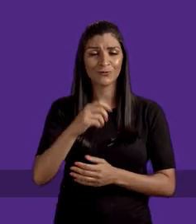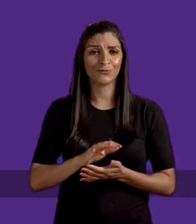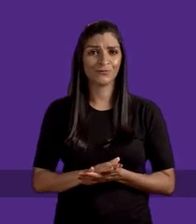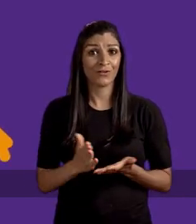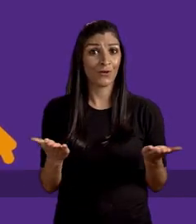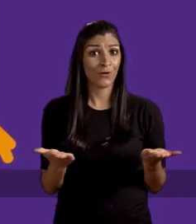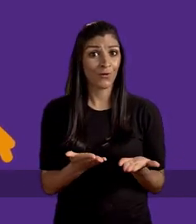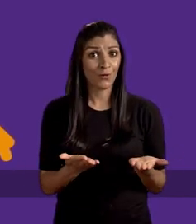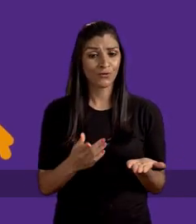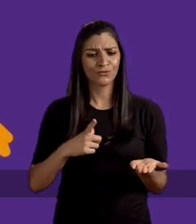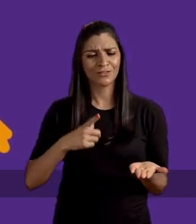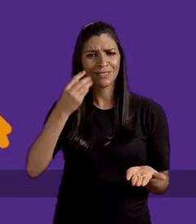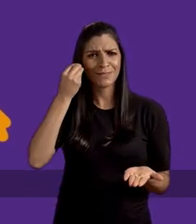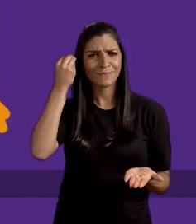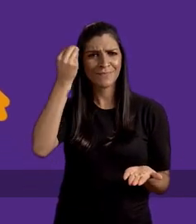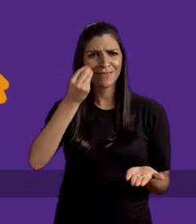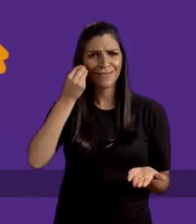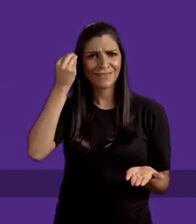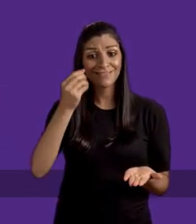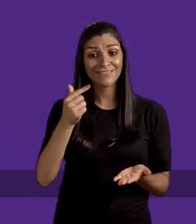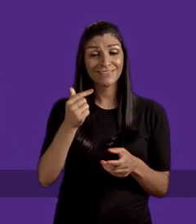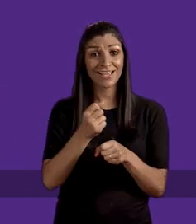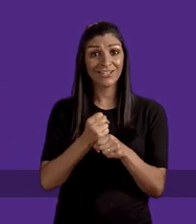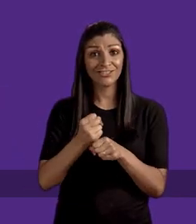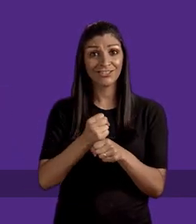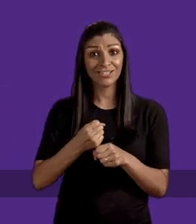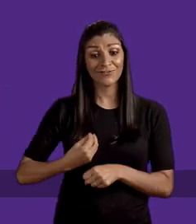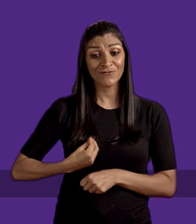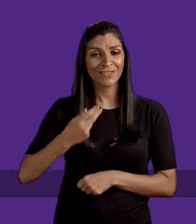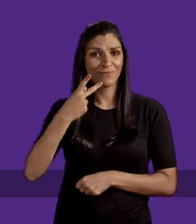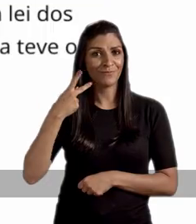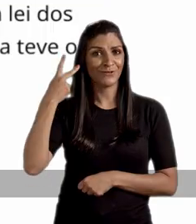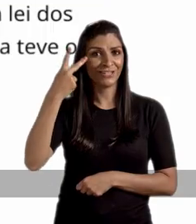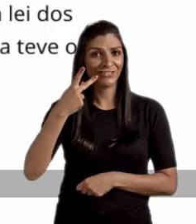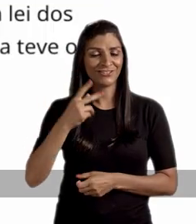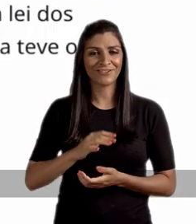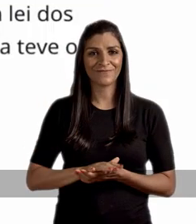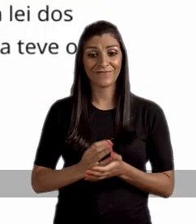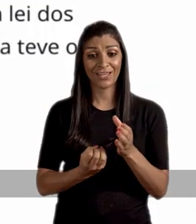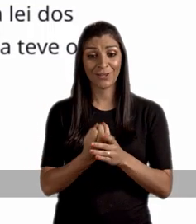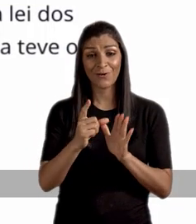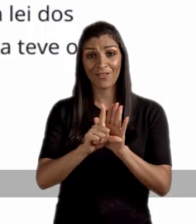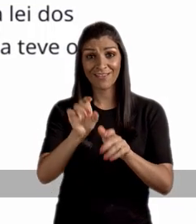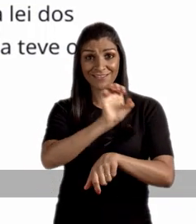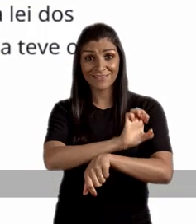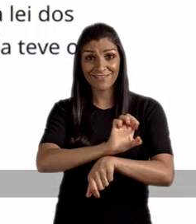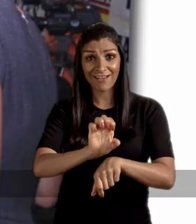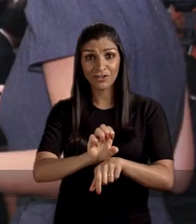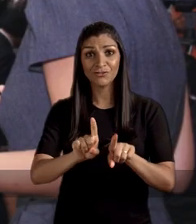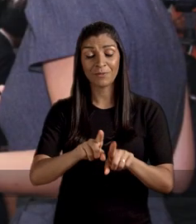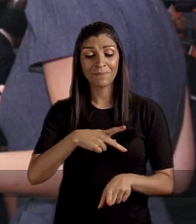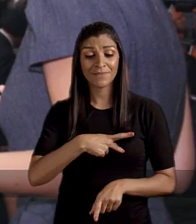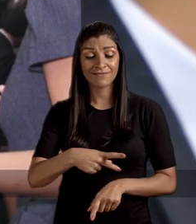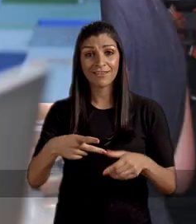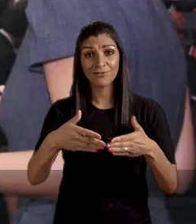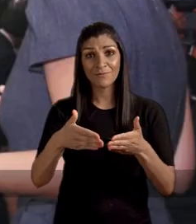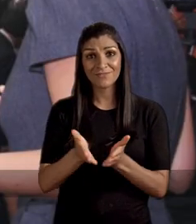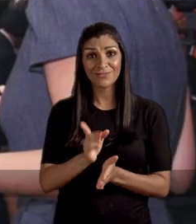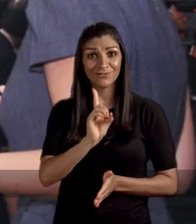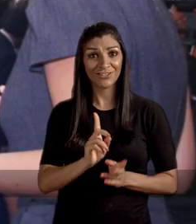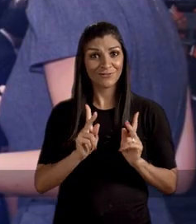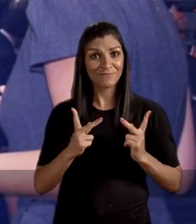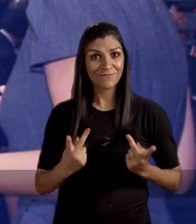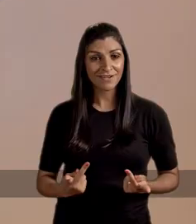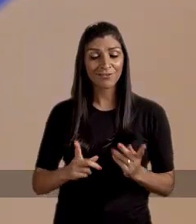Sul. Hoje, carrego comigo a experiência de 7 anos de vida parlamentar. Fez a lei dos estágios, presidiu a Comissão de